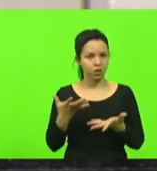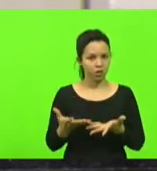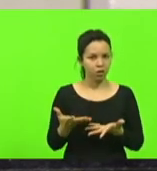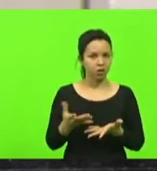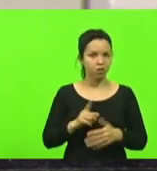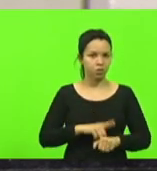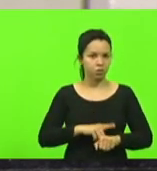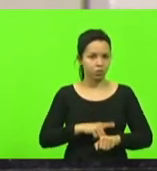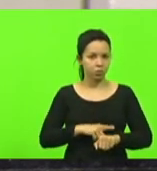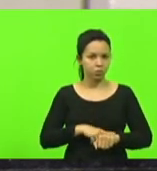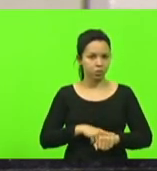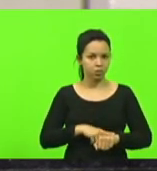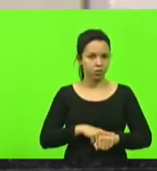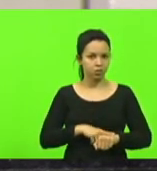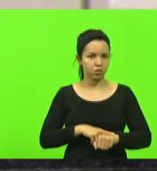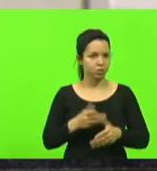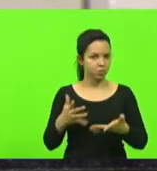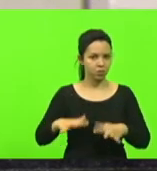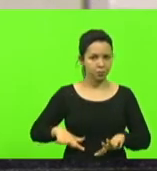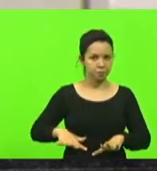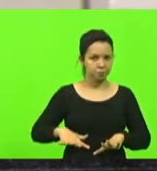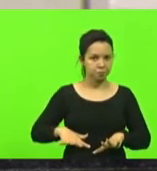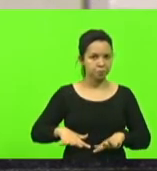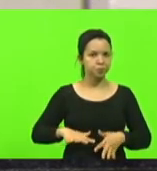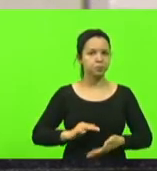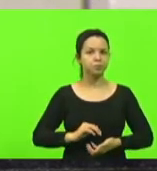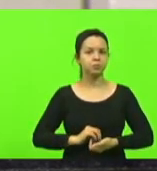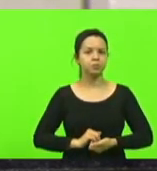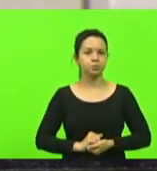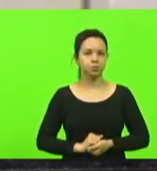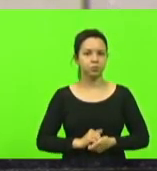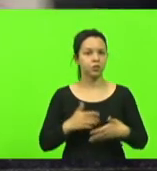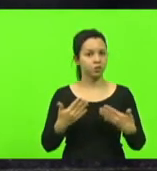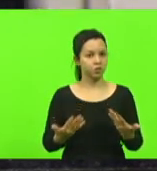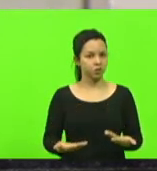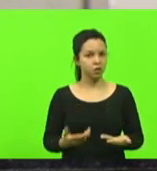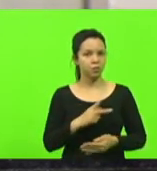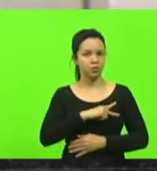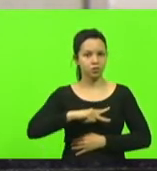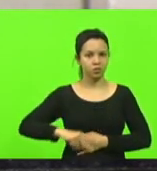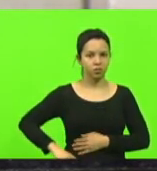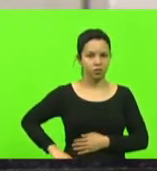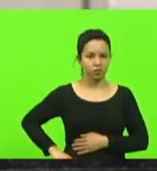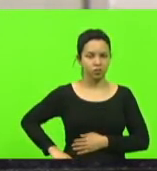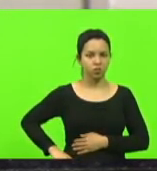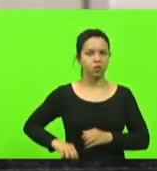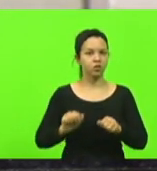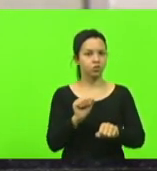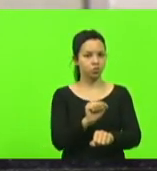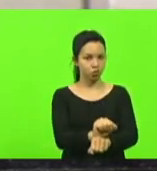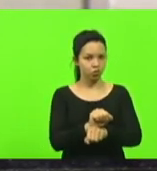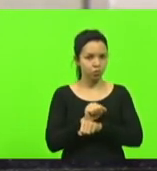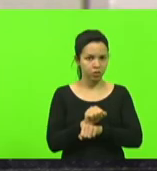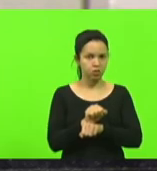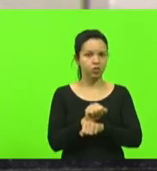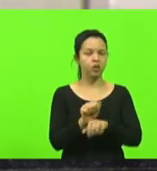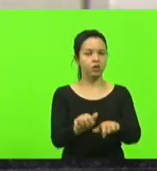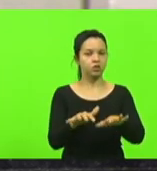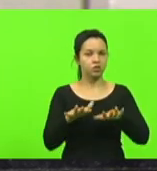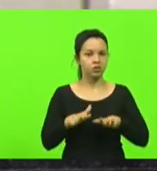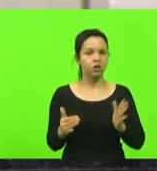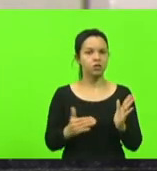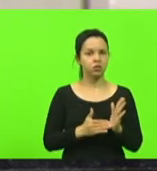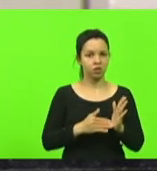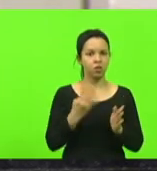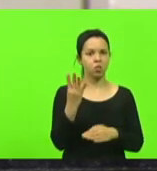do não esta presidência suspende a sessão até